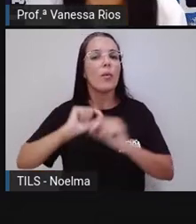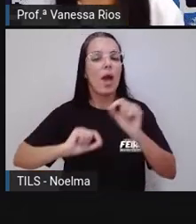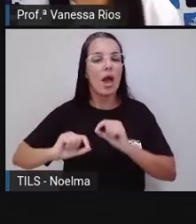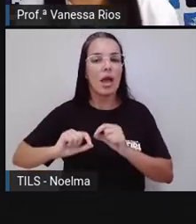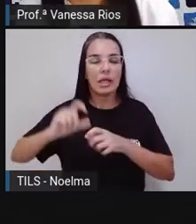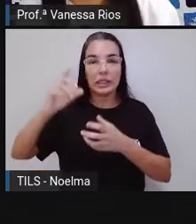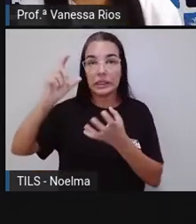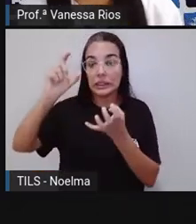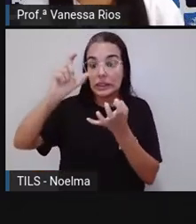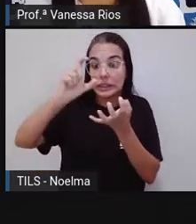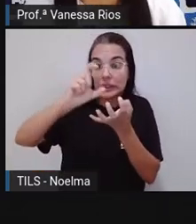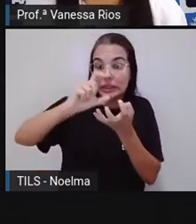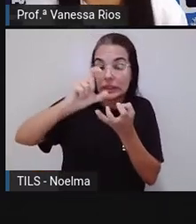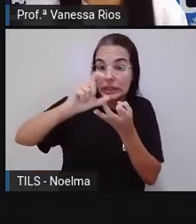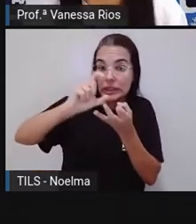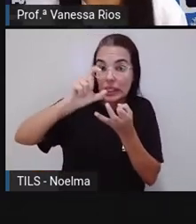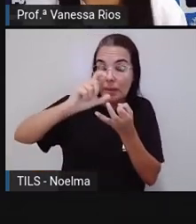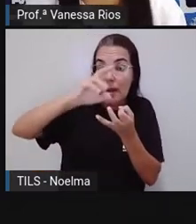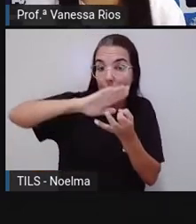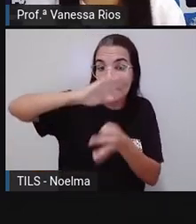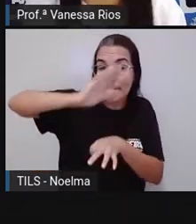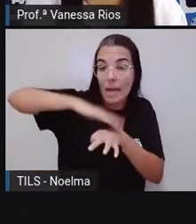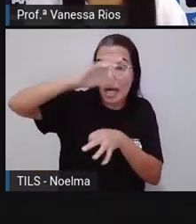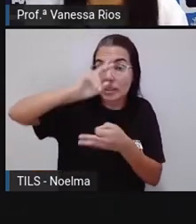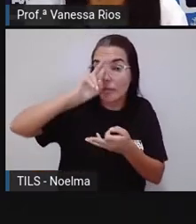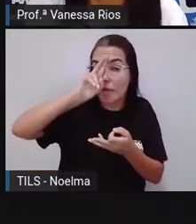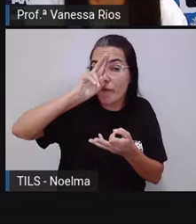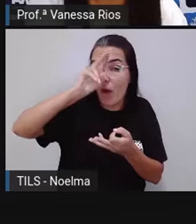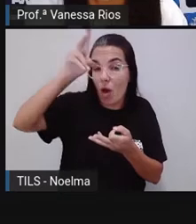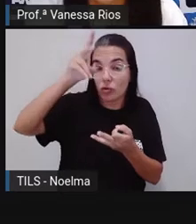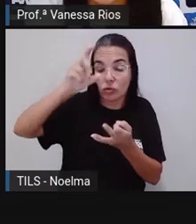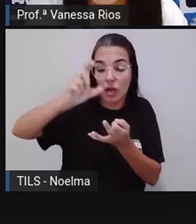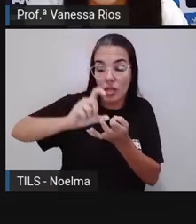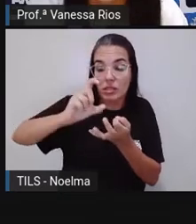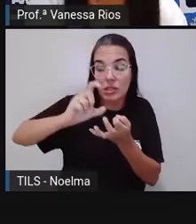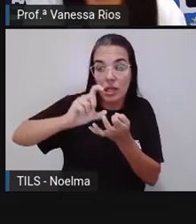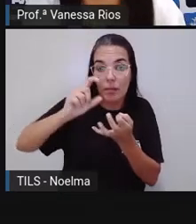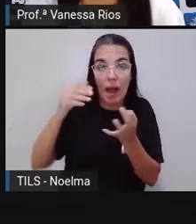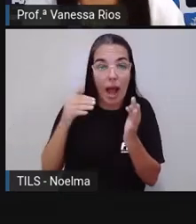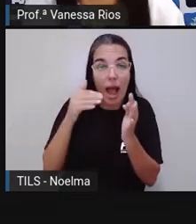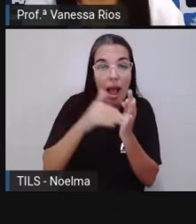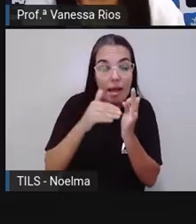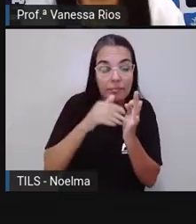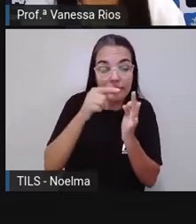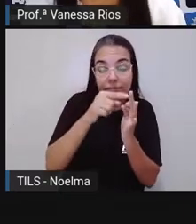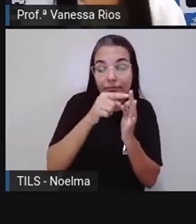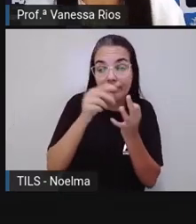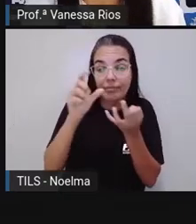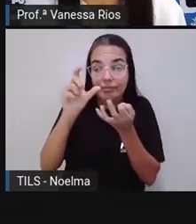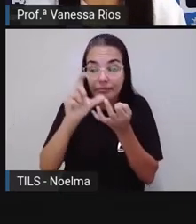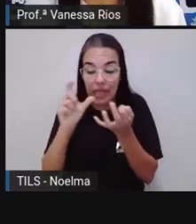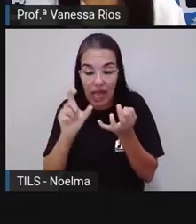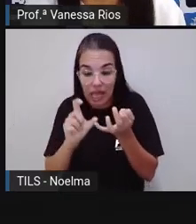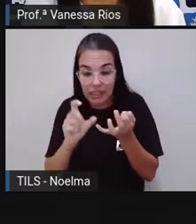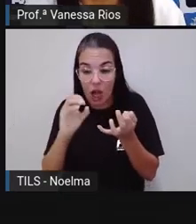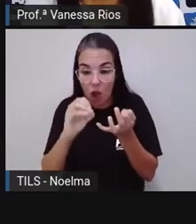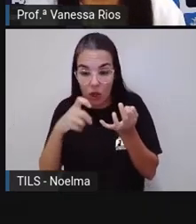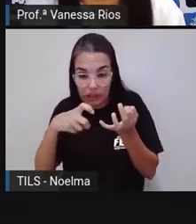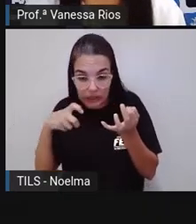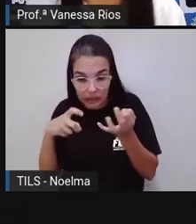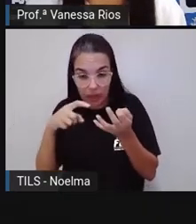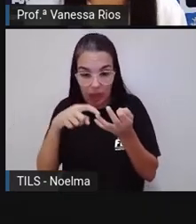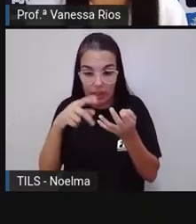Então, separando as palavras, separando as sílabas das palavras e observando que a sílaba